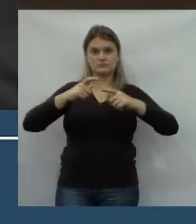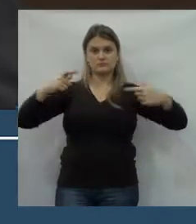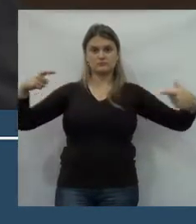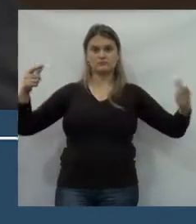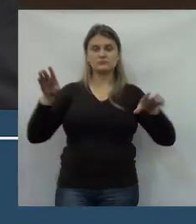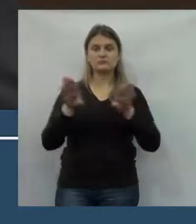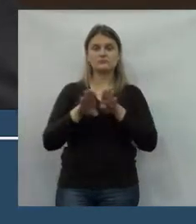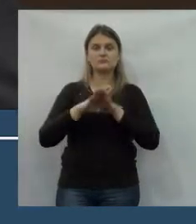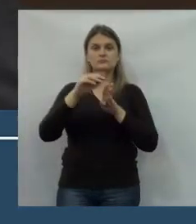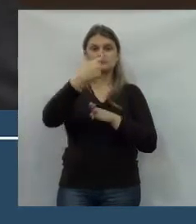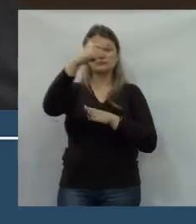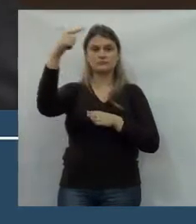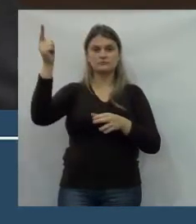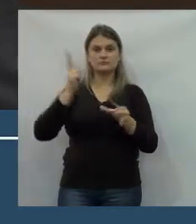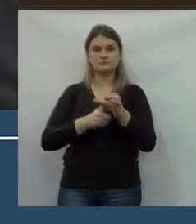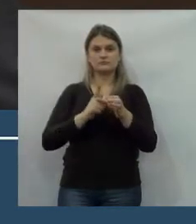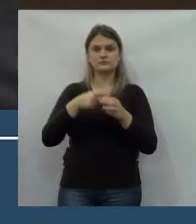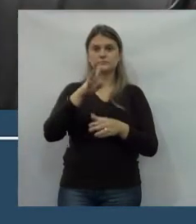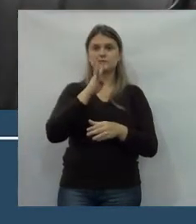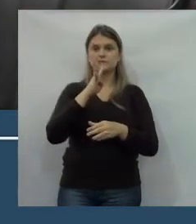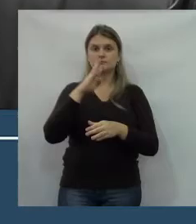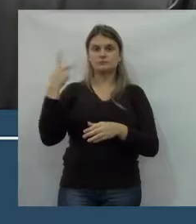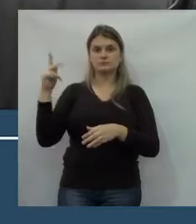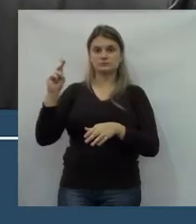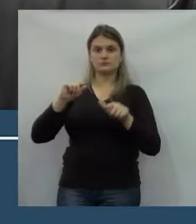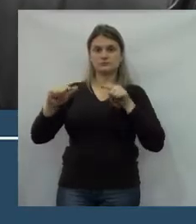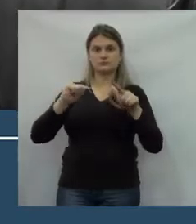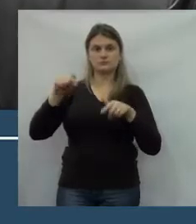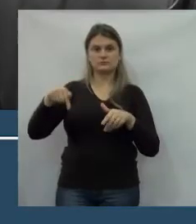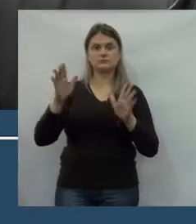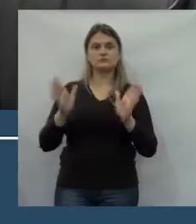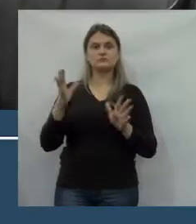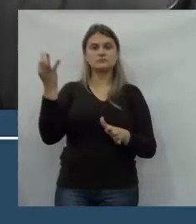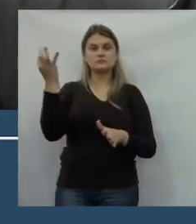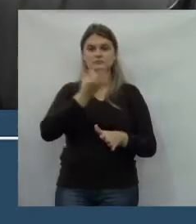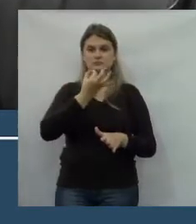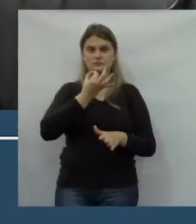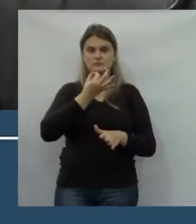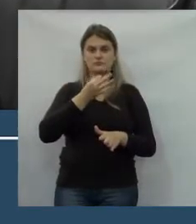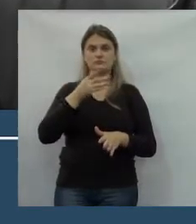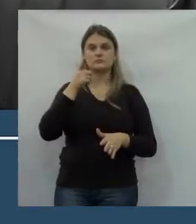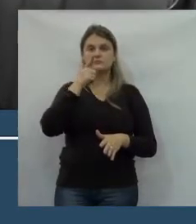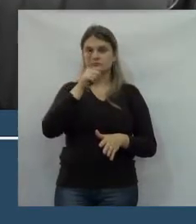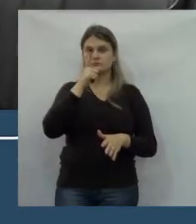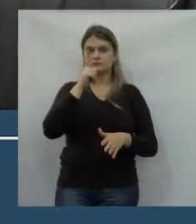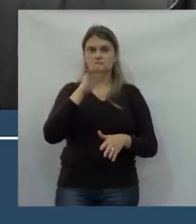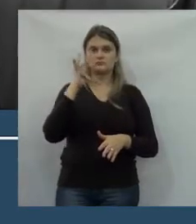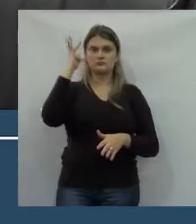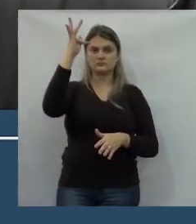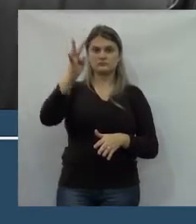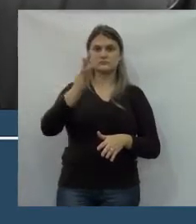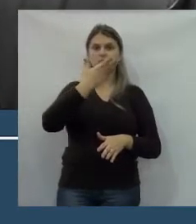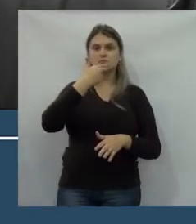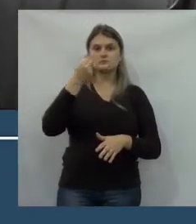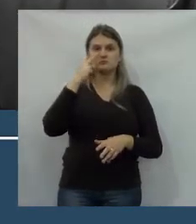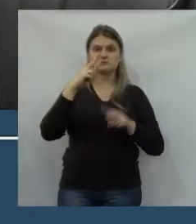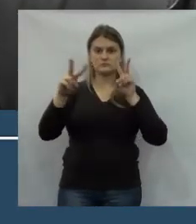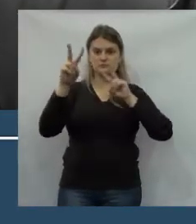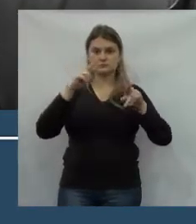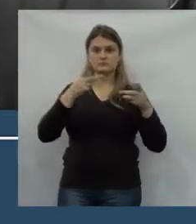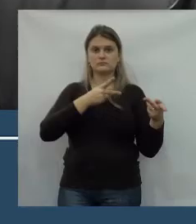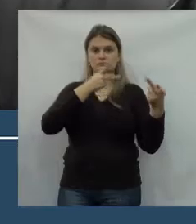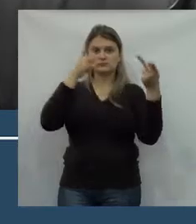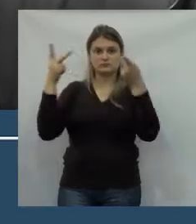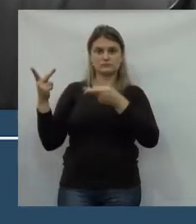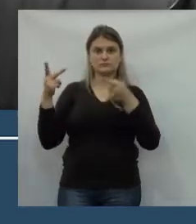e, queira ou não queira, outras cidades conhecem seu trabalho aqui e, com certeza, com certeza, vêm outros convites